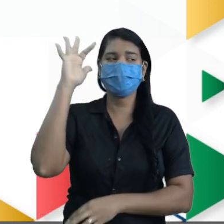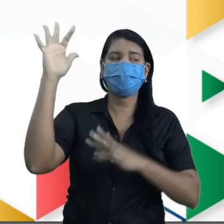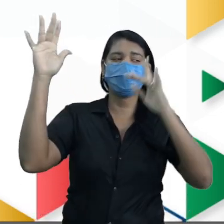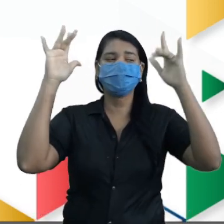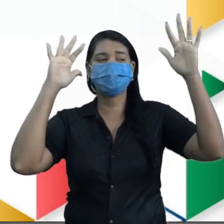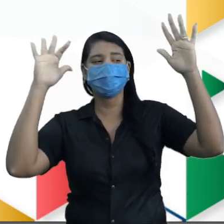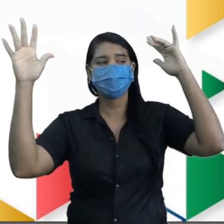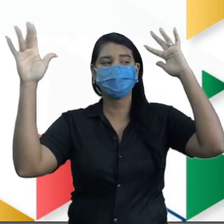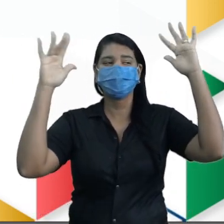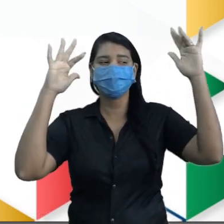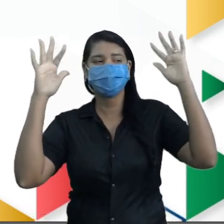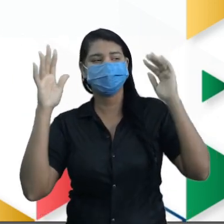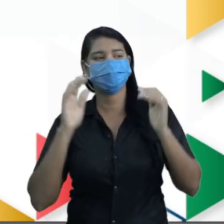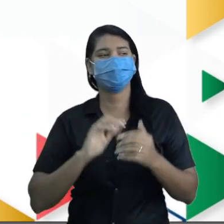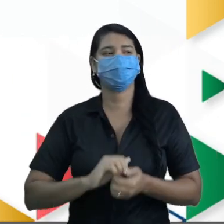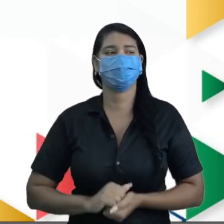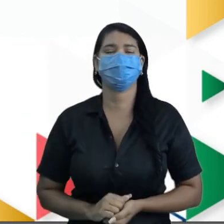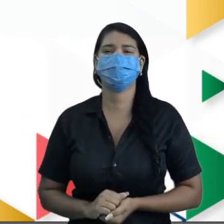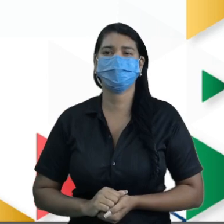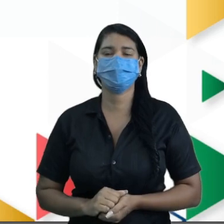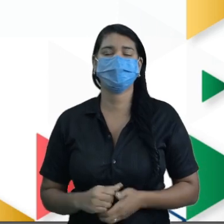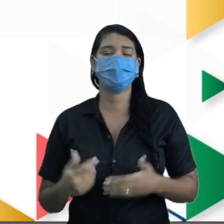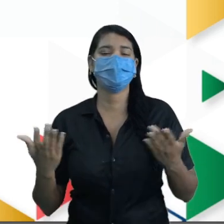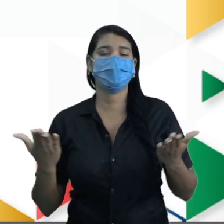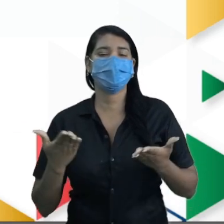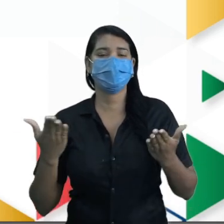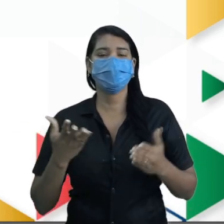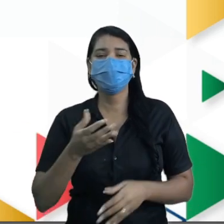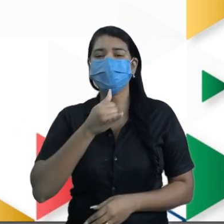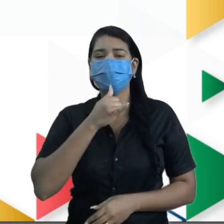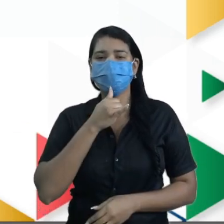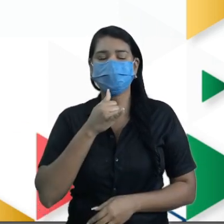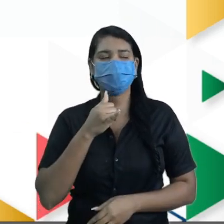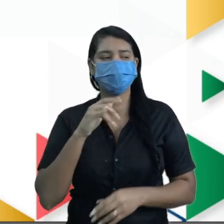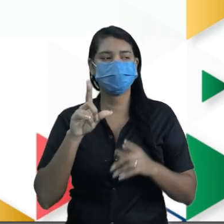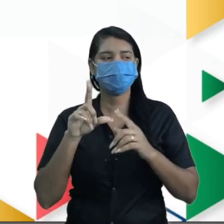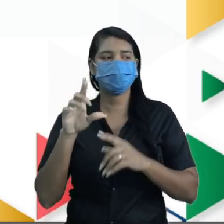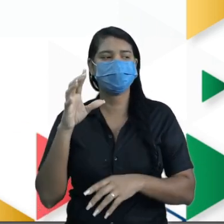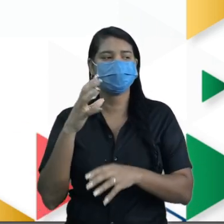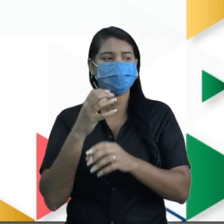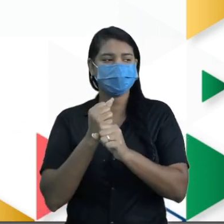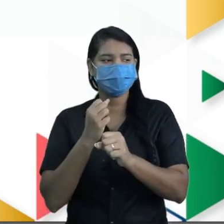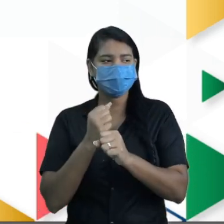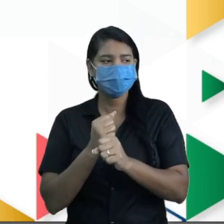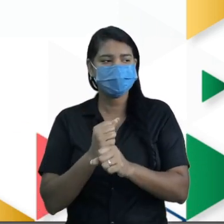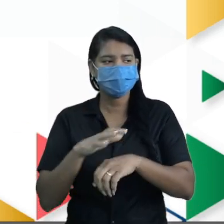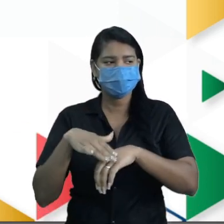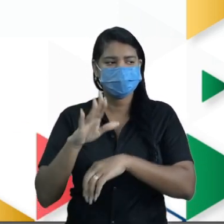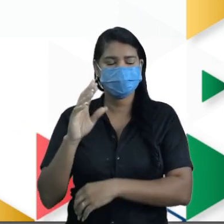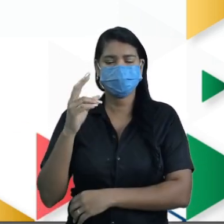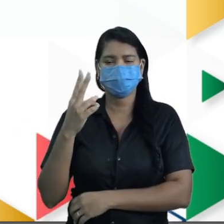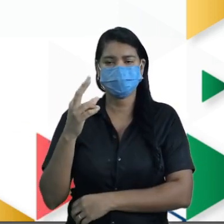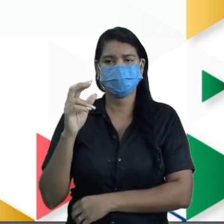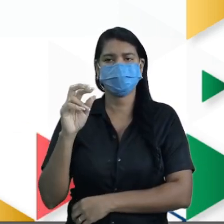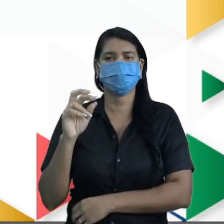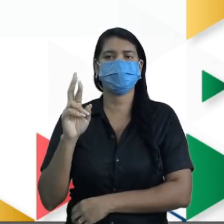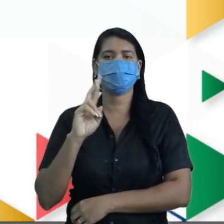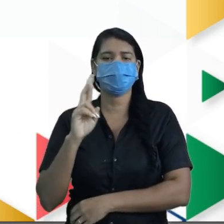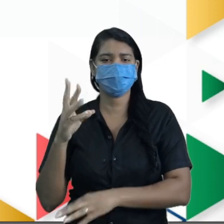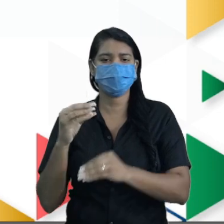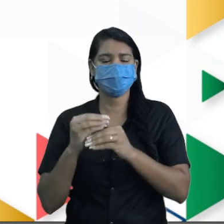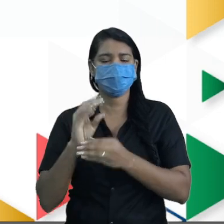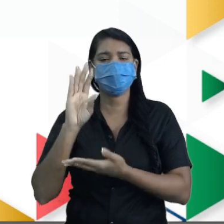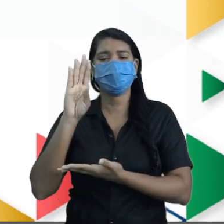Beleza? O item A, de qual tipo de nota esse caixa tem mais? R$2,00. E o item B,